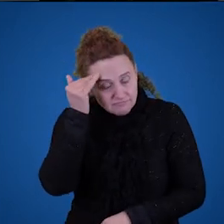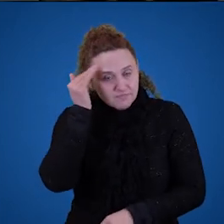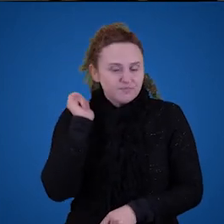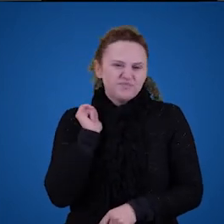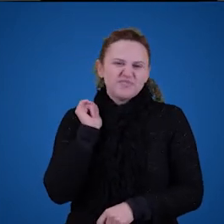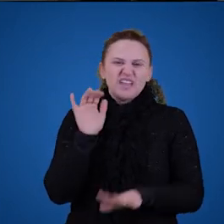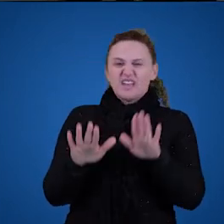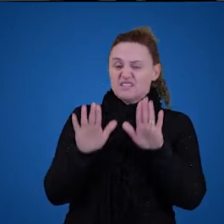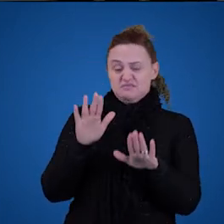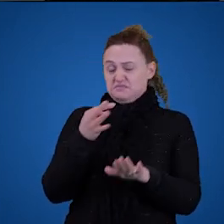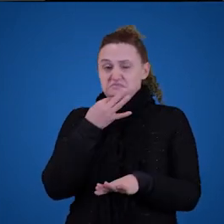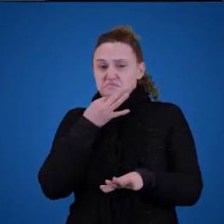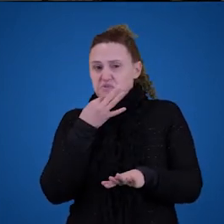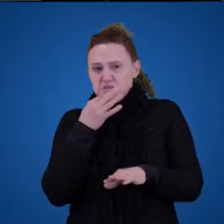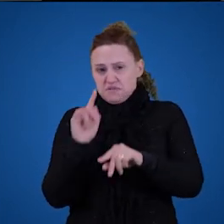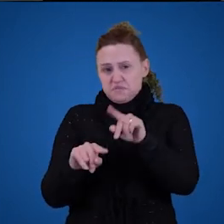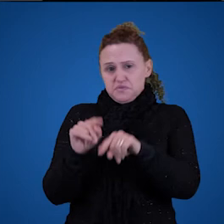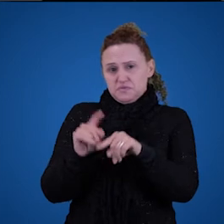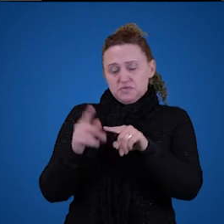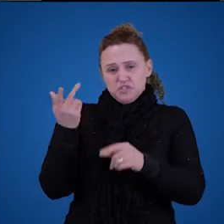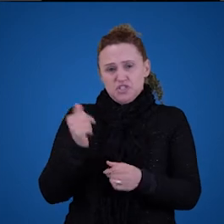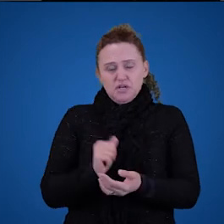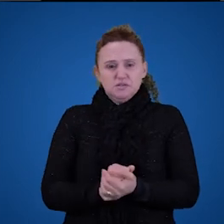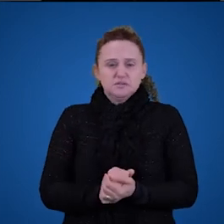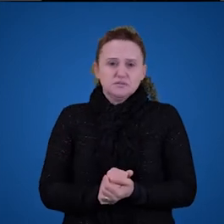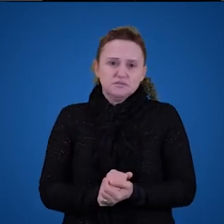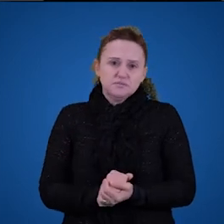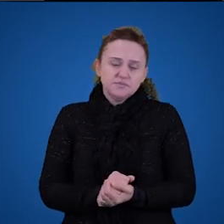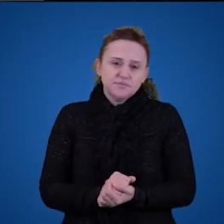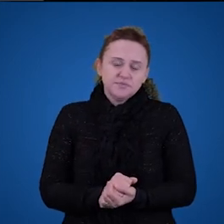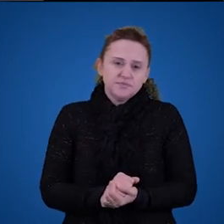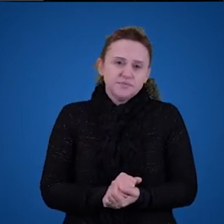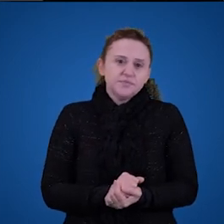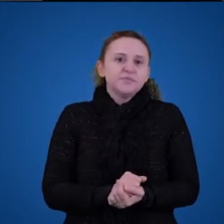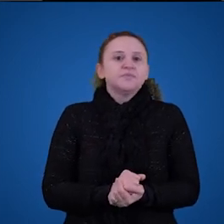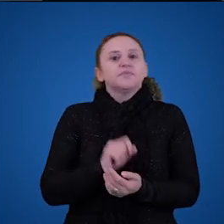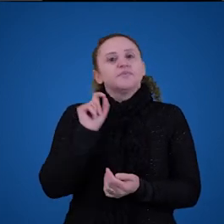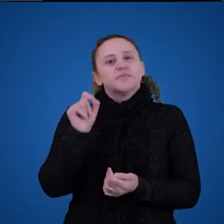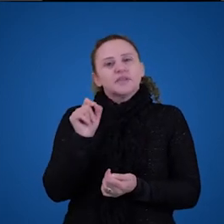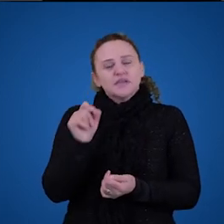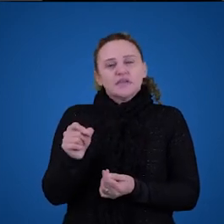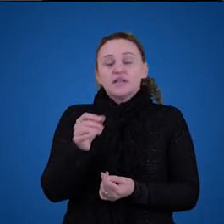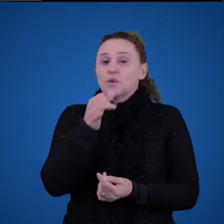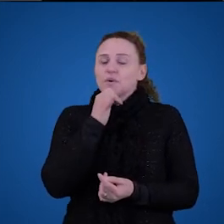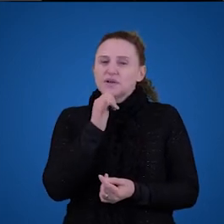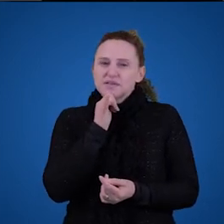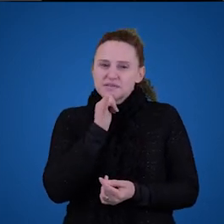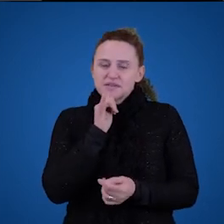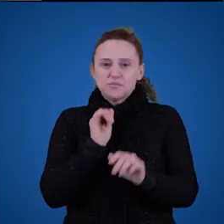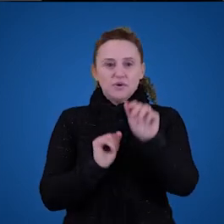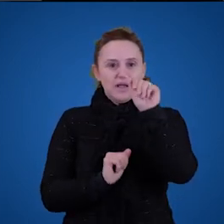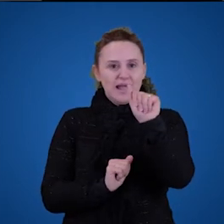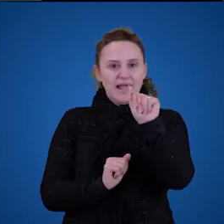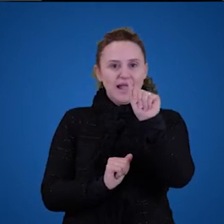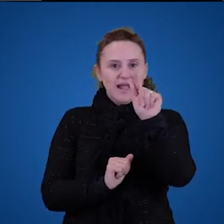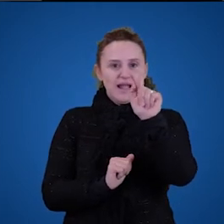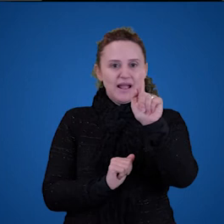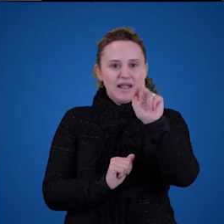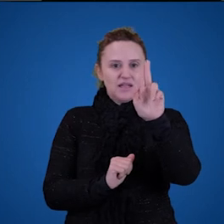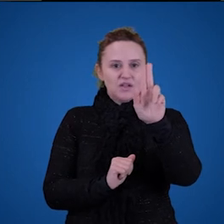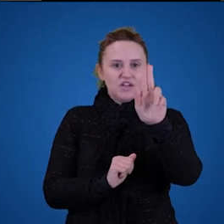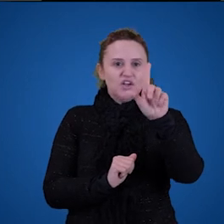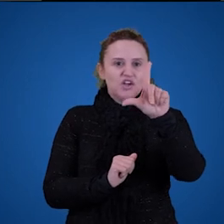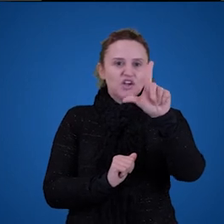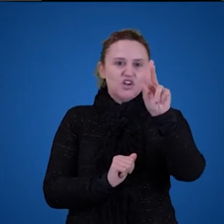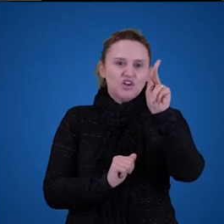mesmo desconhecendo os objetos que estão atrelados a essas palavras. Então, voltemos ao exemplo de agulha, agulha um